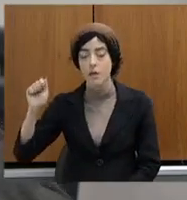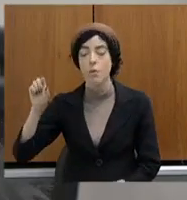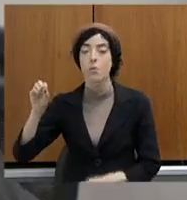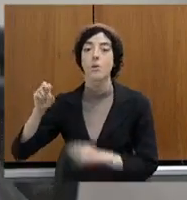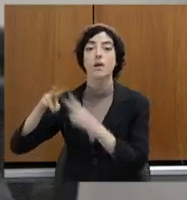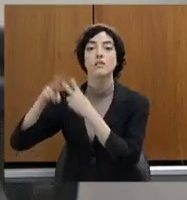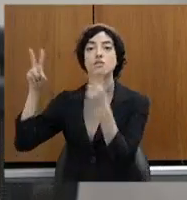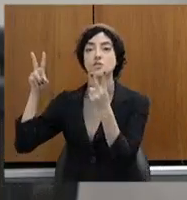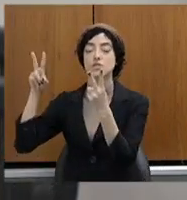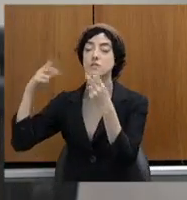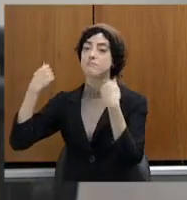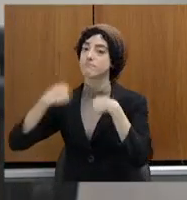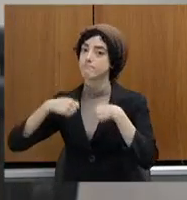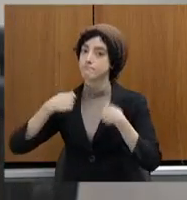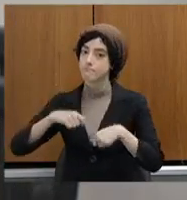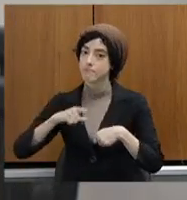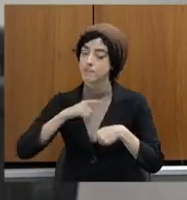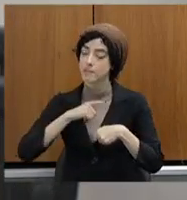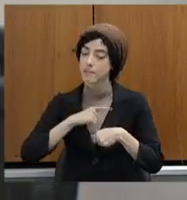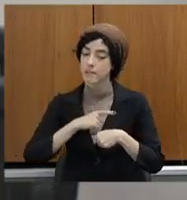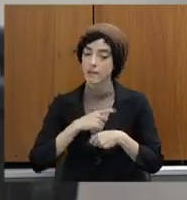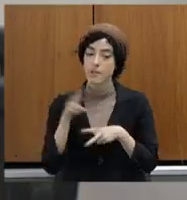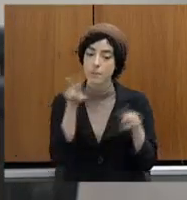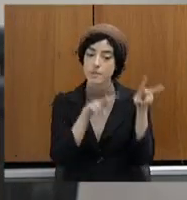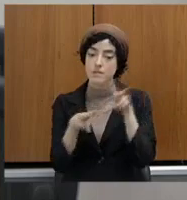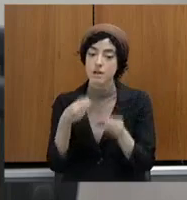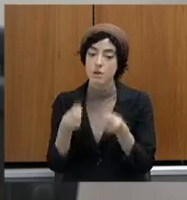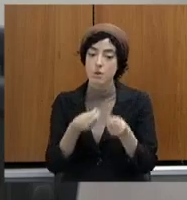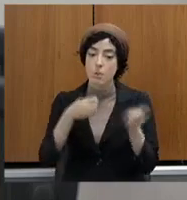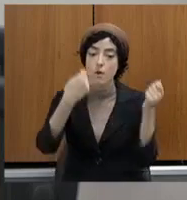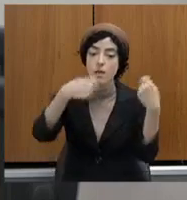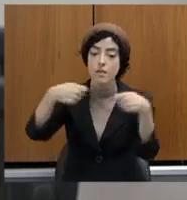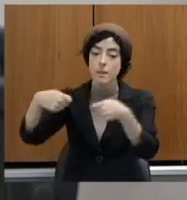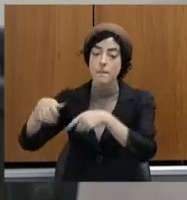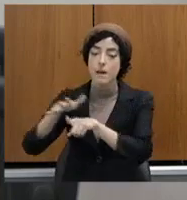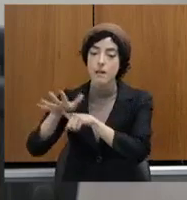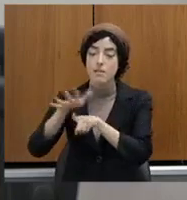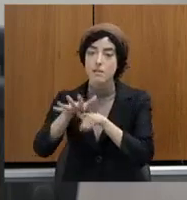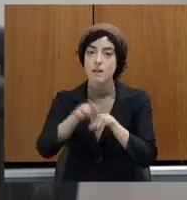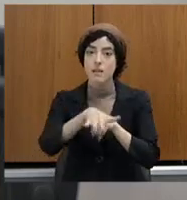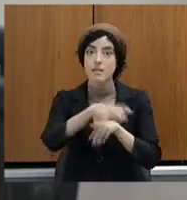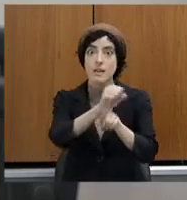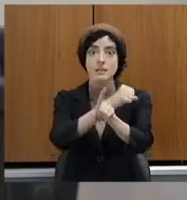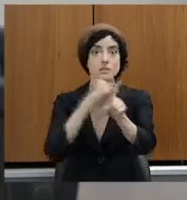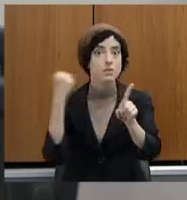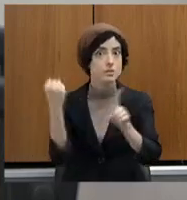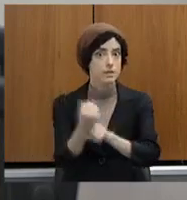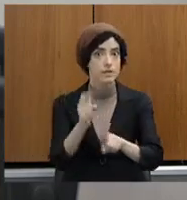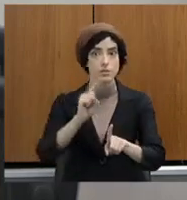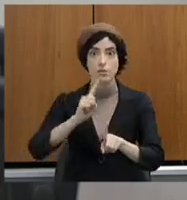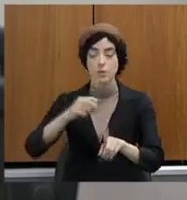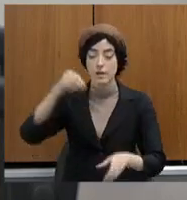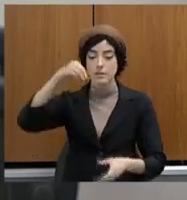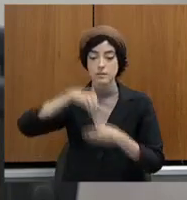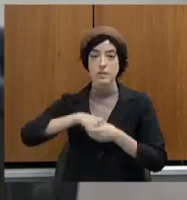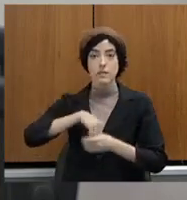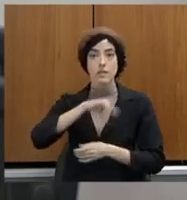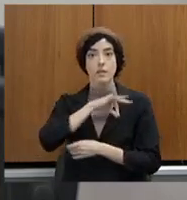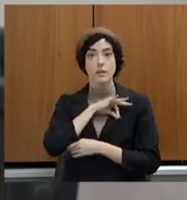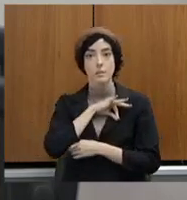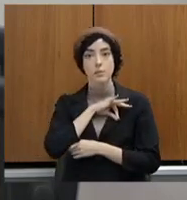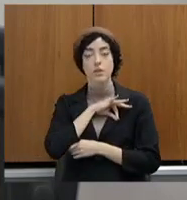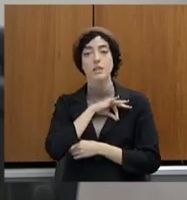Não é da polícia militar, não, gente. Não é da polícia militar. É da sociedade. Nós temos que pensar a resposta para a sociedade.